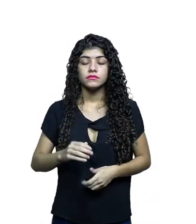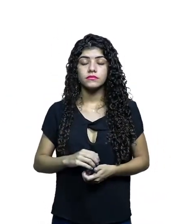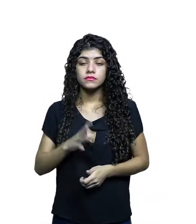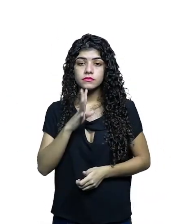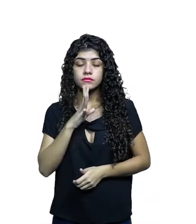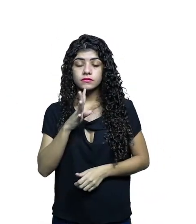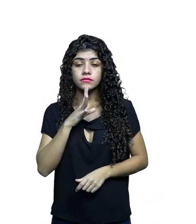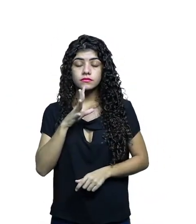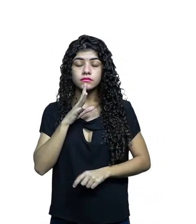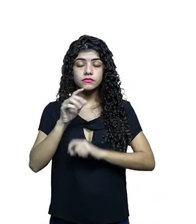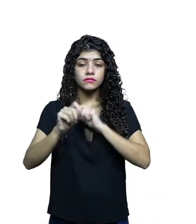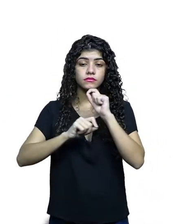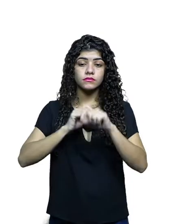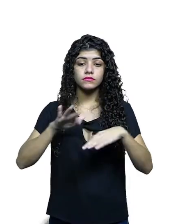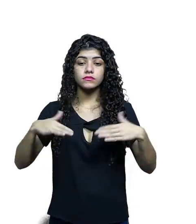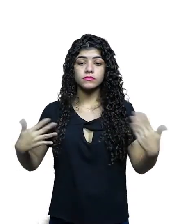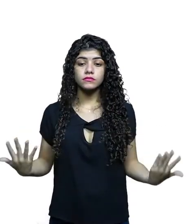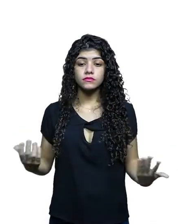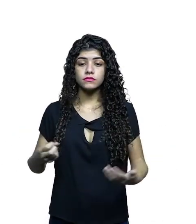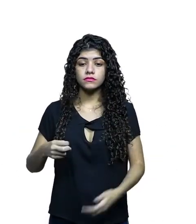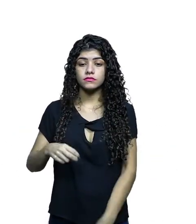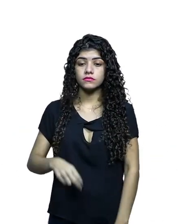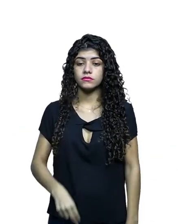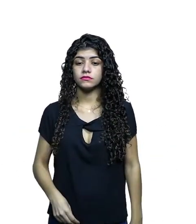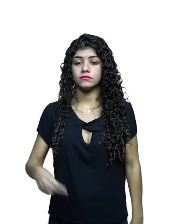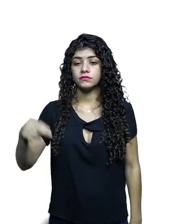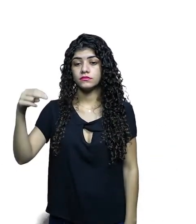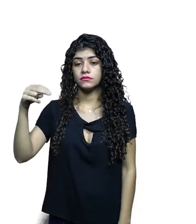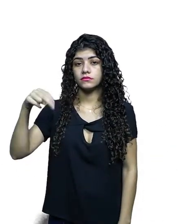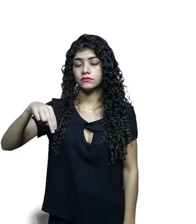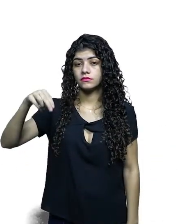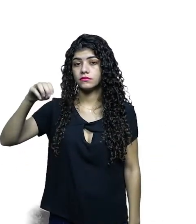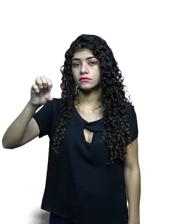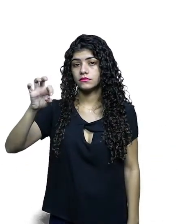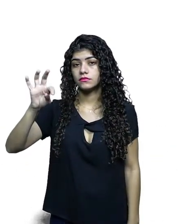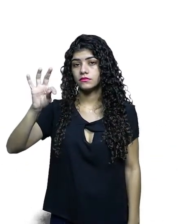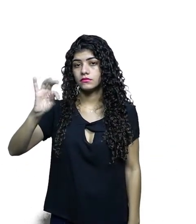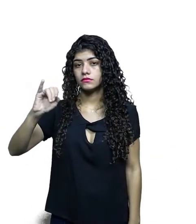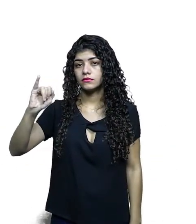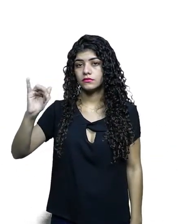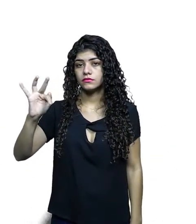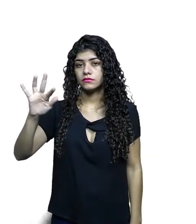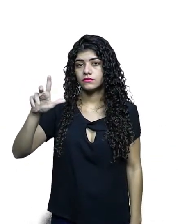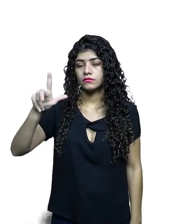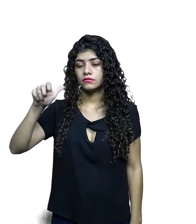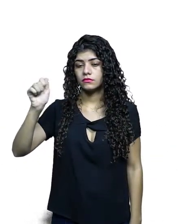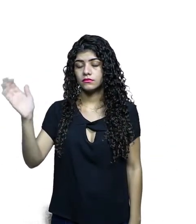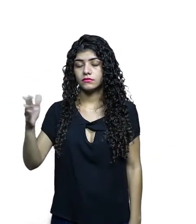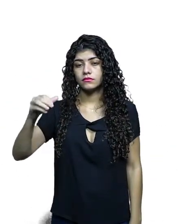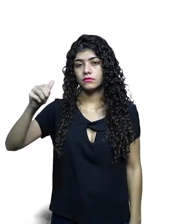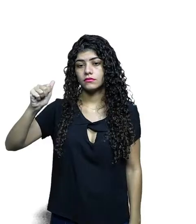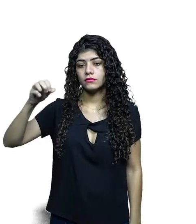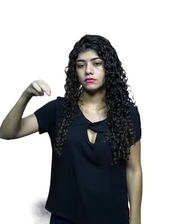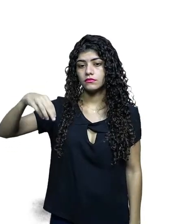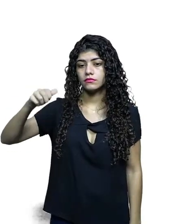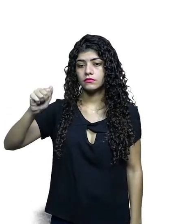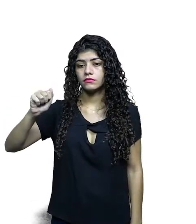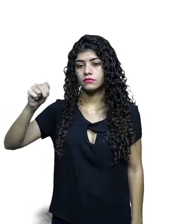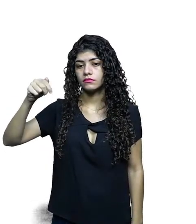plataformas mais conhecidas, mais famosas, são, nessa ordem, a Netflix, a Amazon,